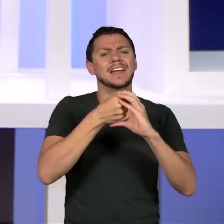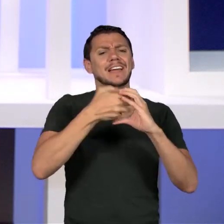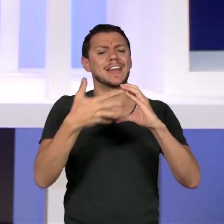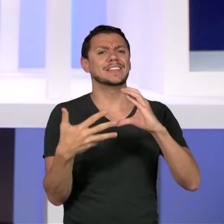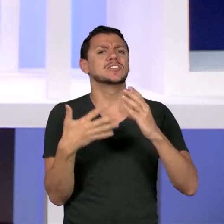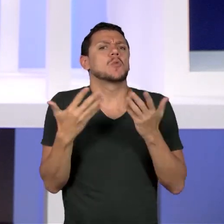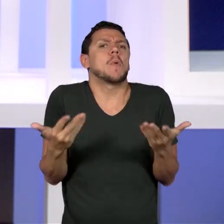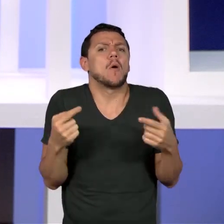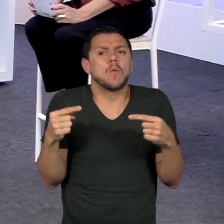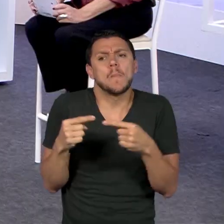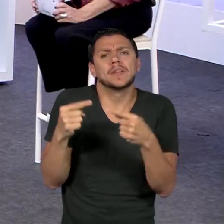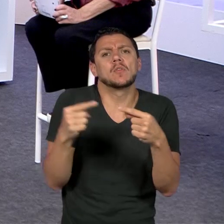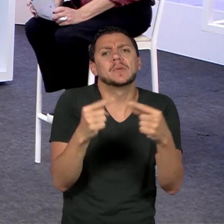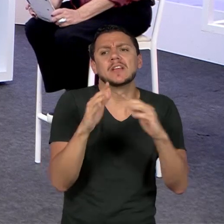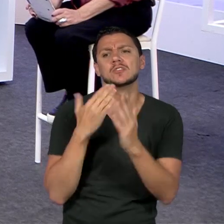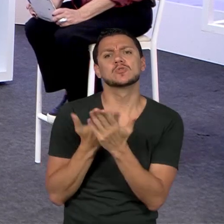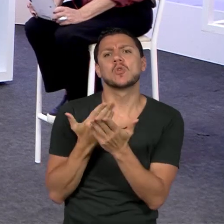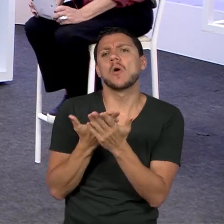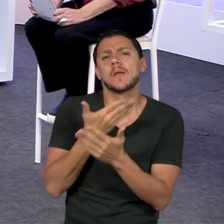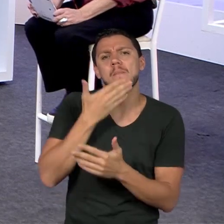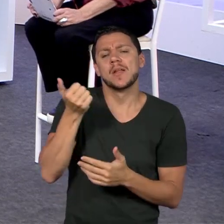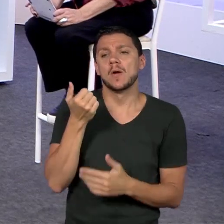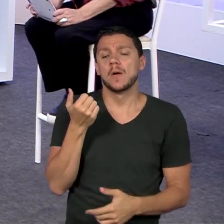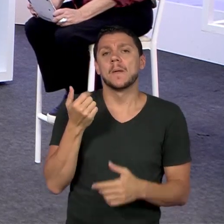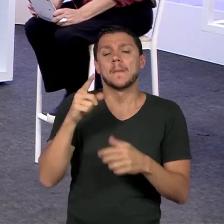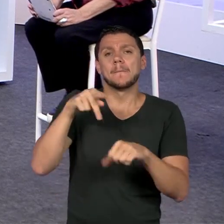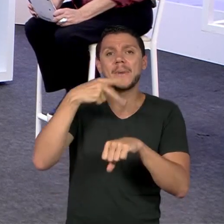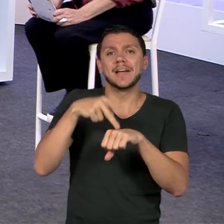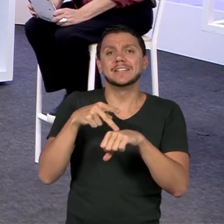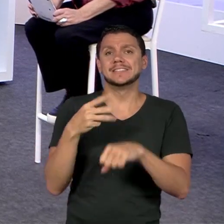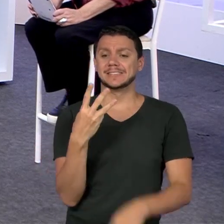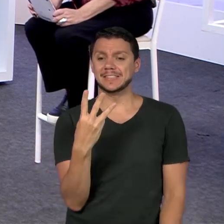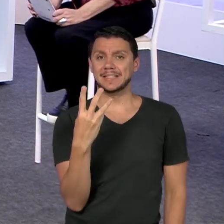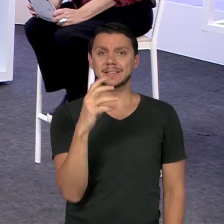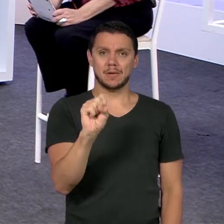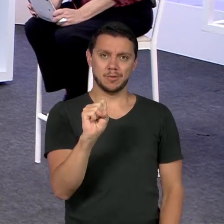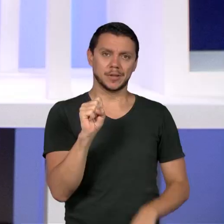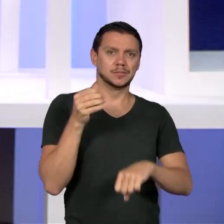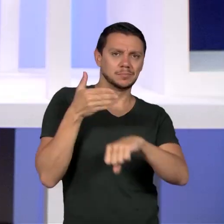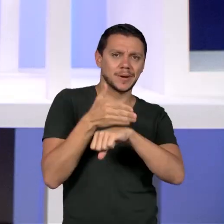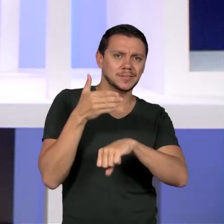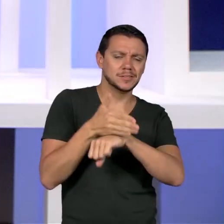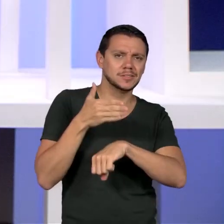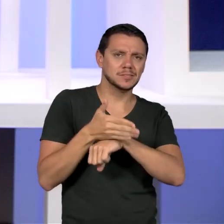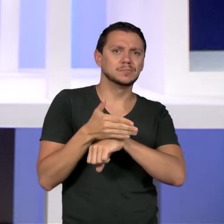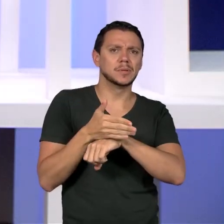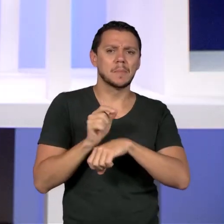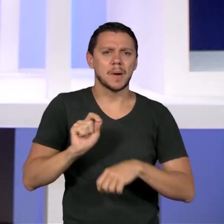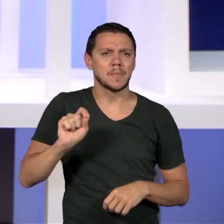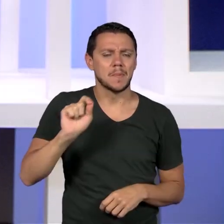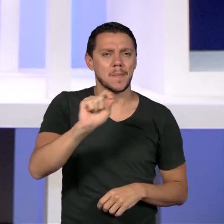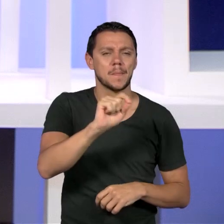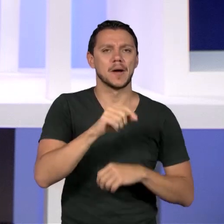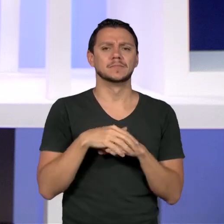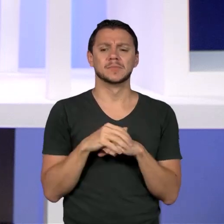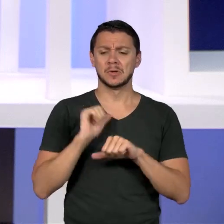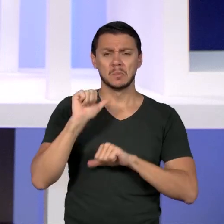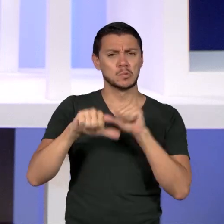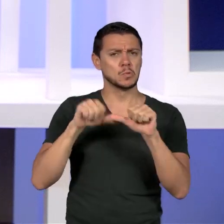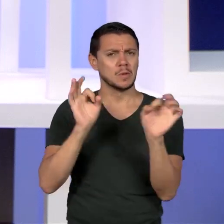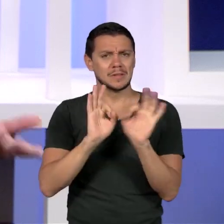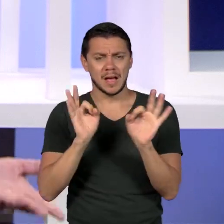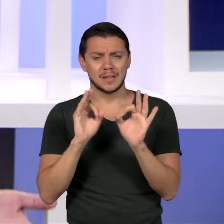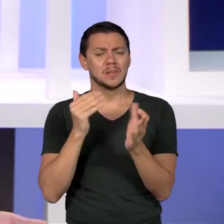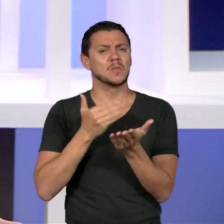desses 38 países-membros aí. E nunca mudou. Desde os anos 80,